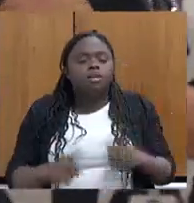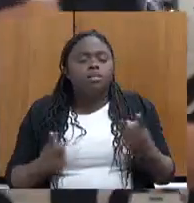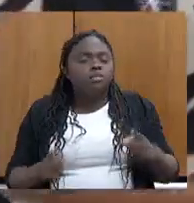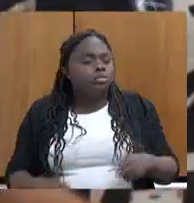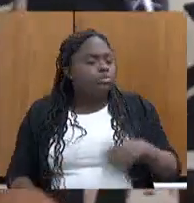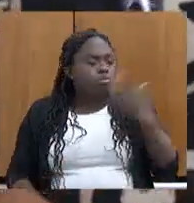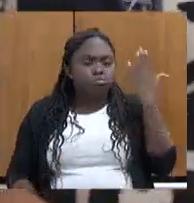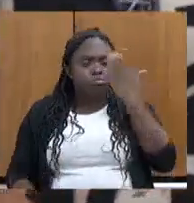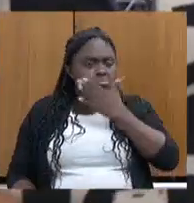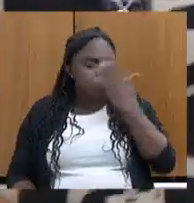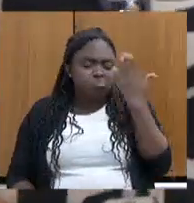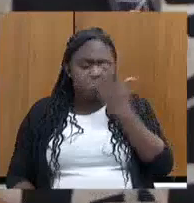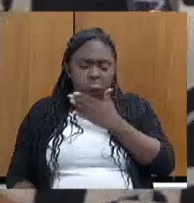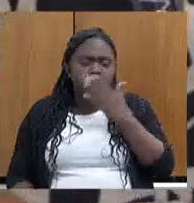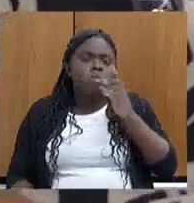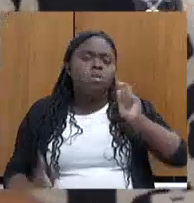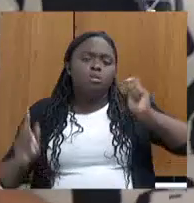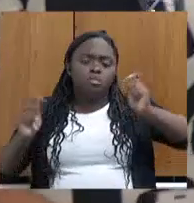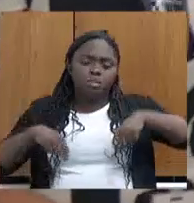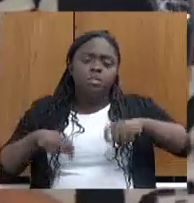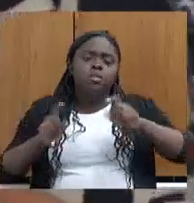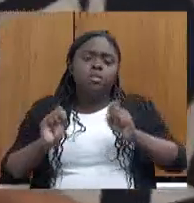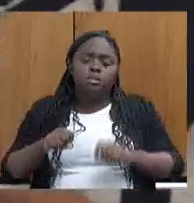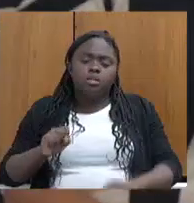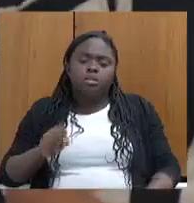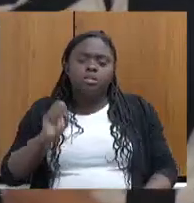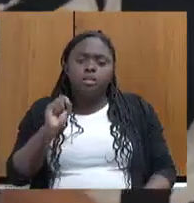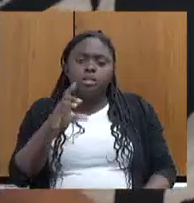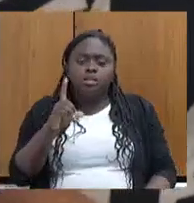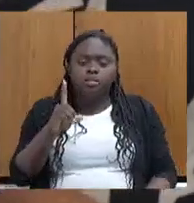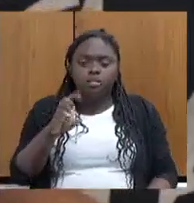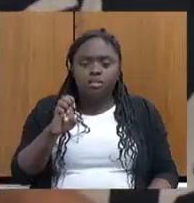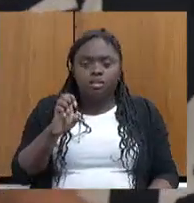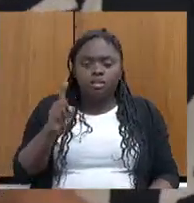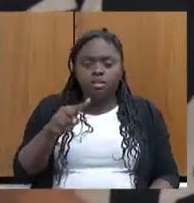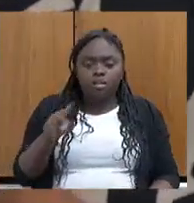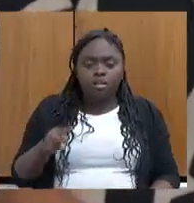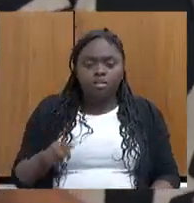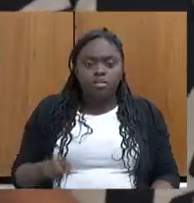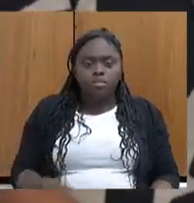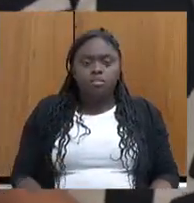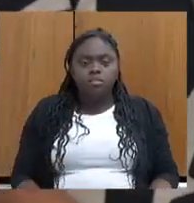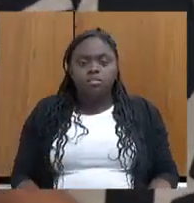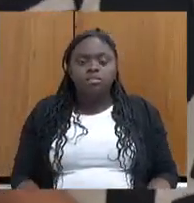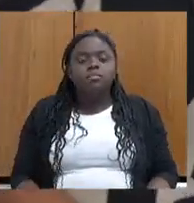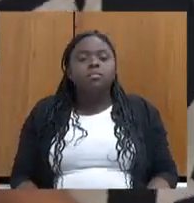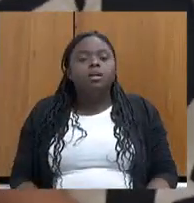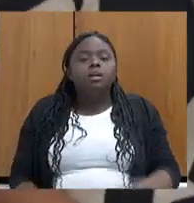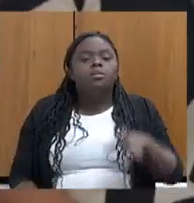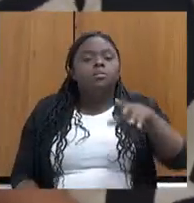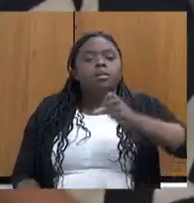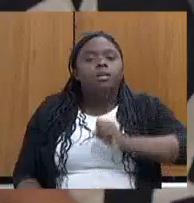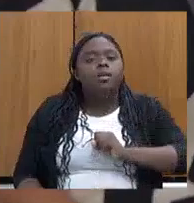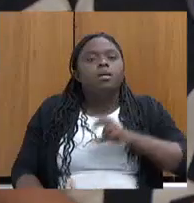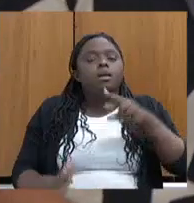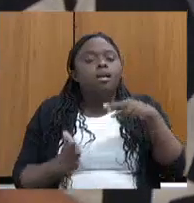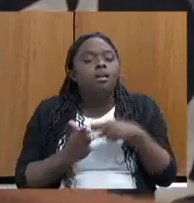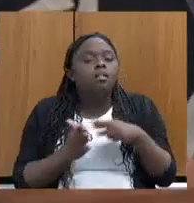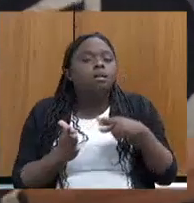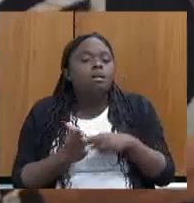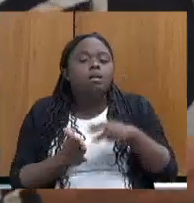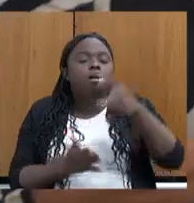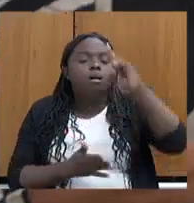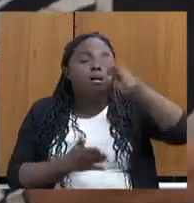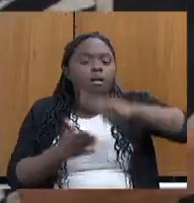eu vi, e é competência da CEDES, eu peguei aqui a legislação da secretaria, promoção de